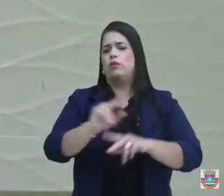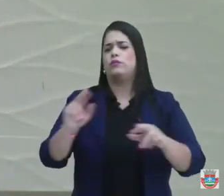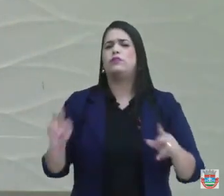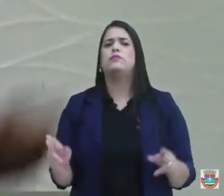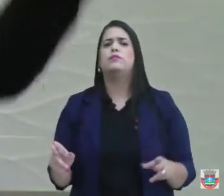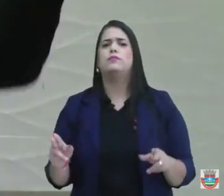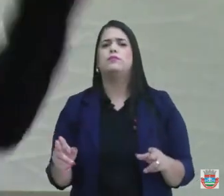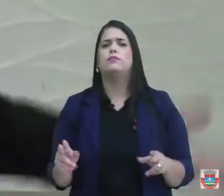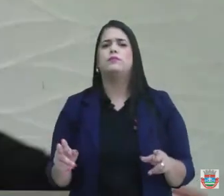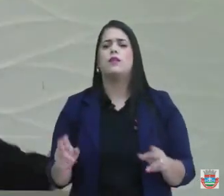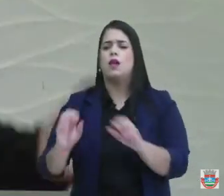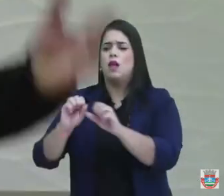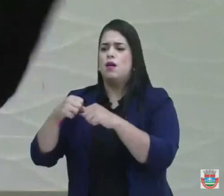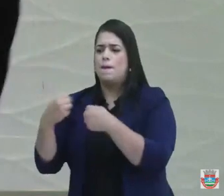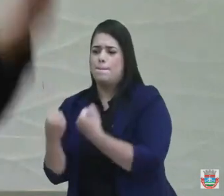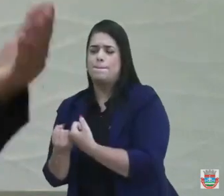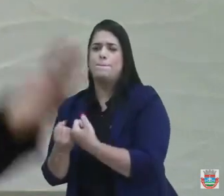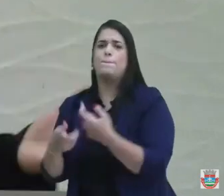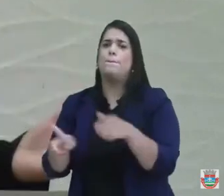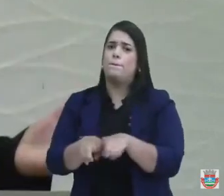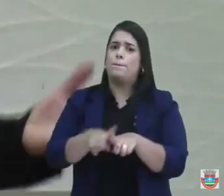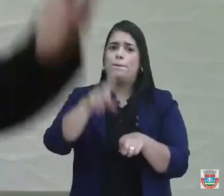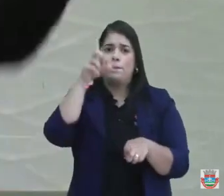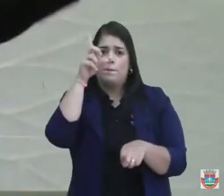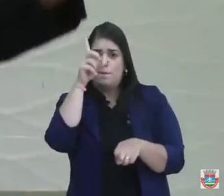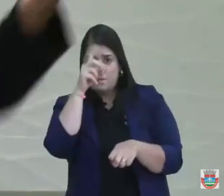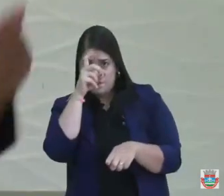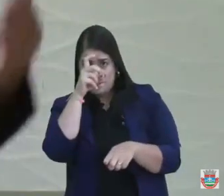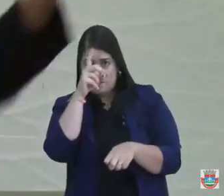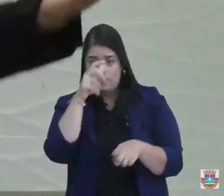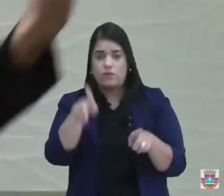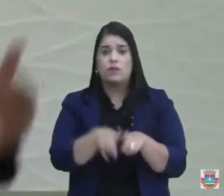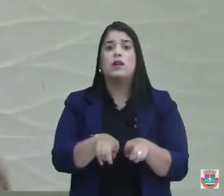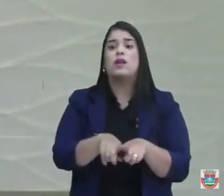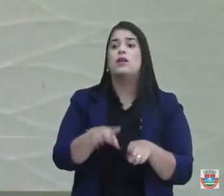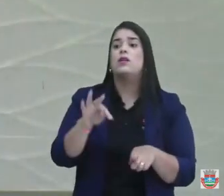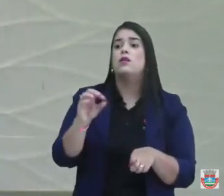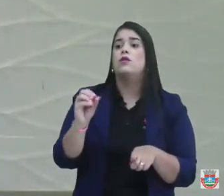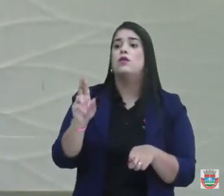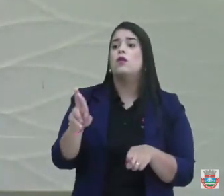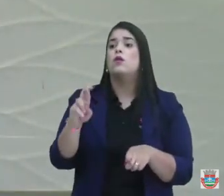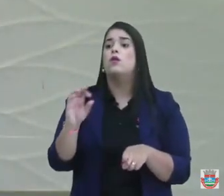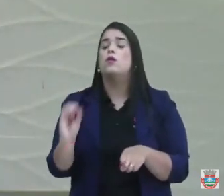passam social, para o hospital, inclusive um atouro, para ir buscar o pessoal que estiver de alta,